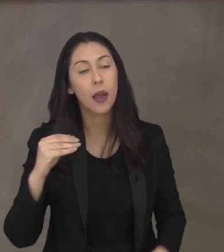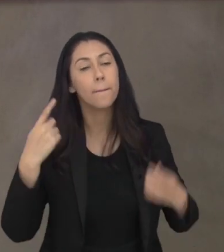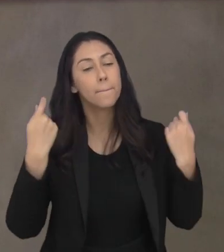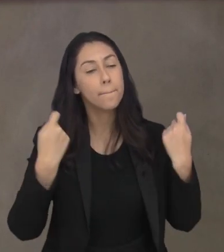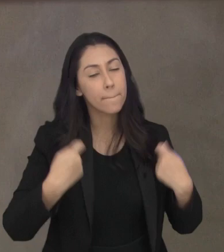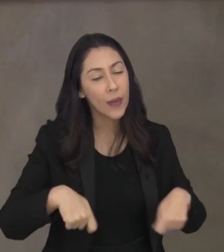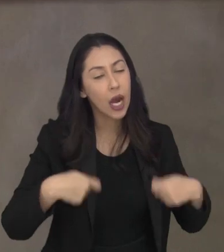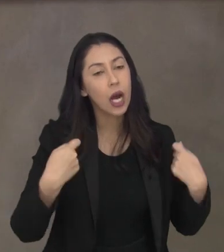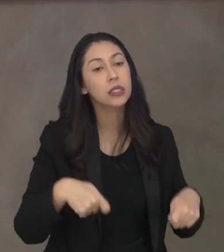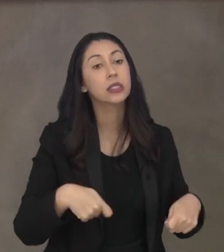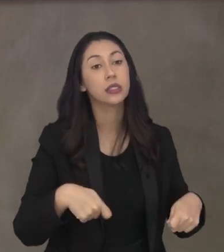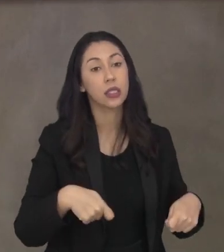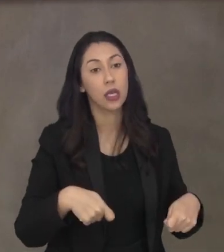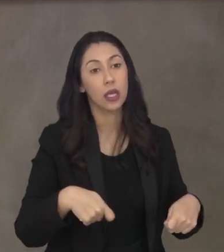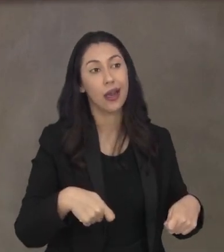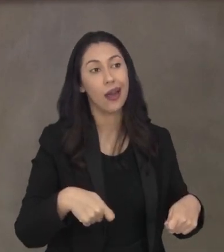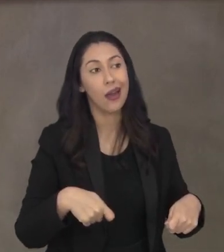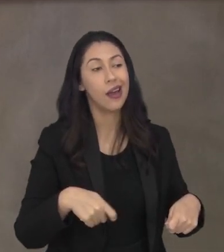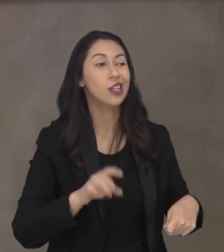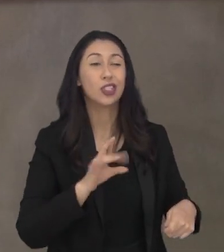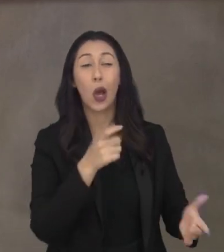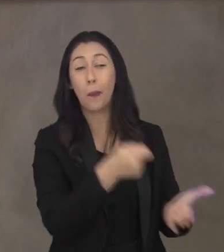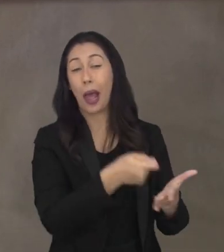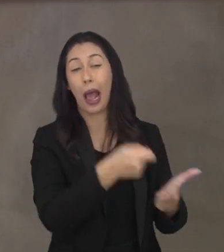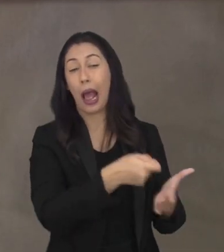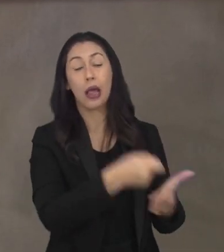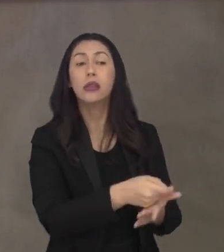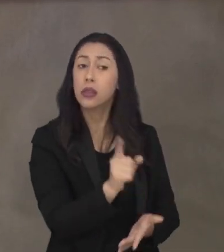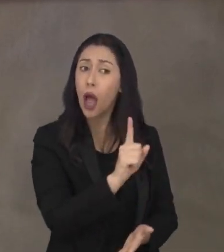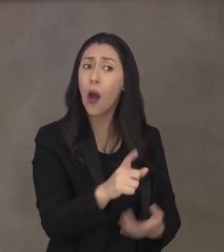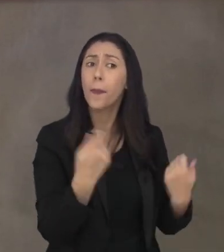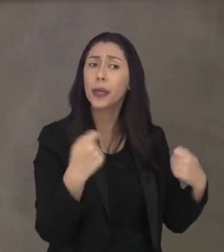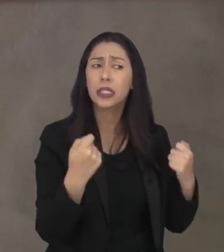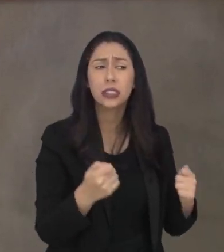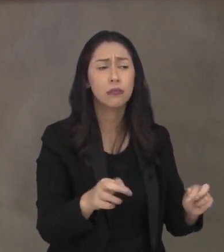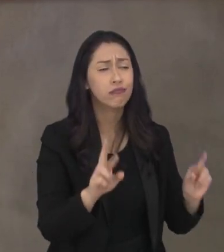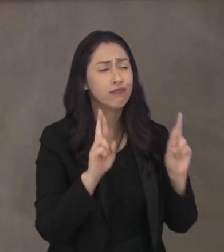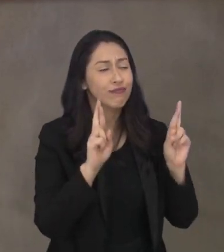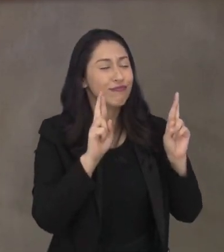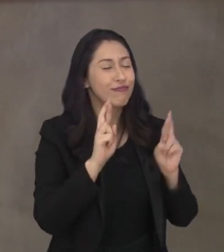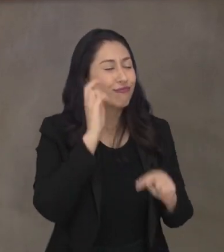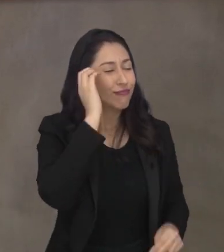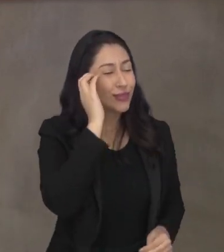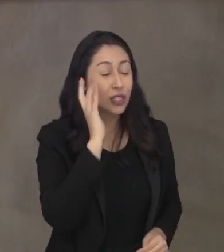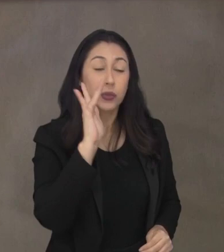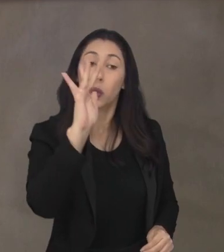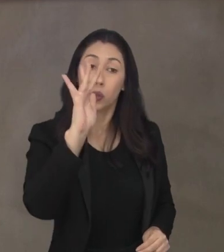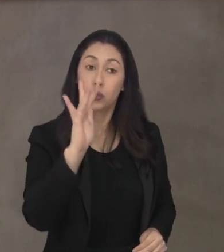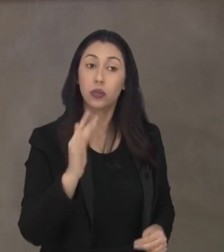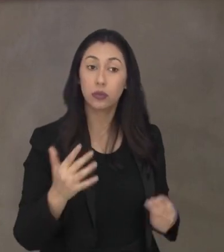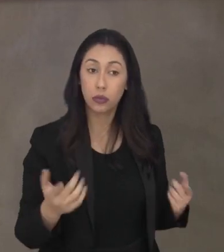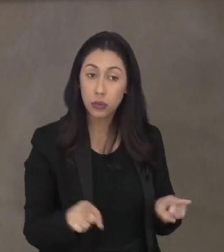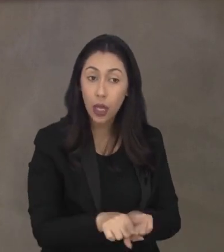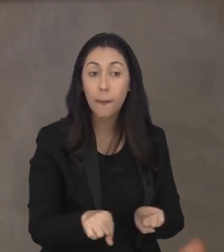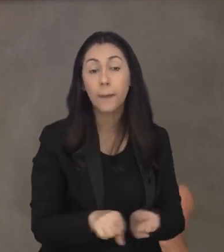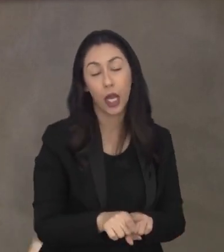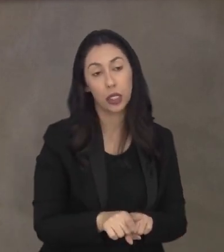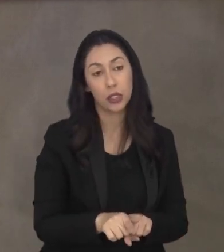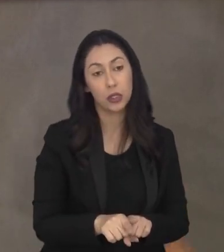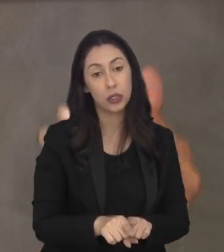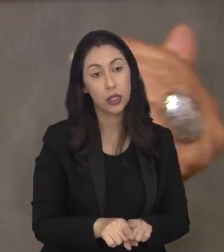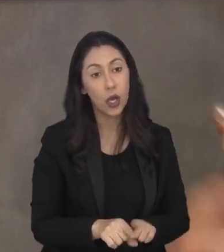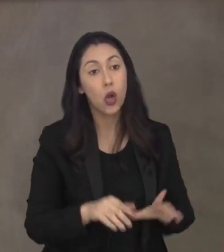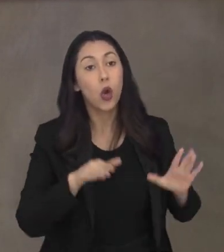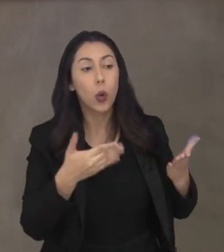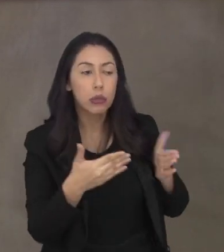que a educação não seja só uma obrigação, que tenha perspectivas, que tenha uns sonhos. Então, na